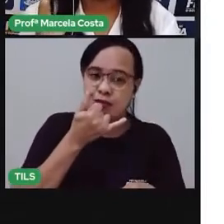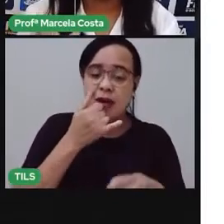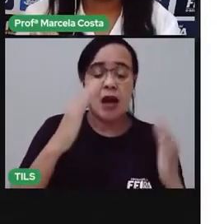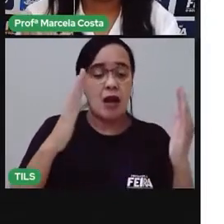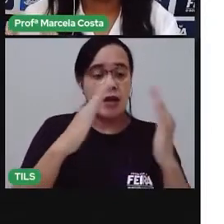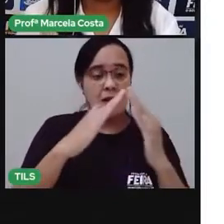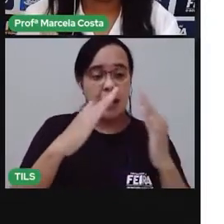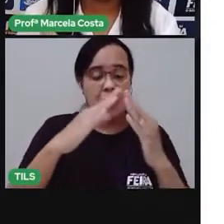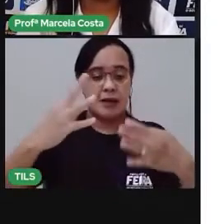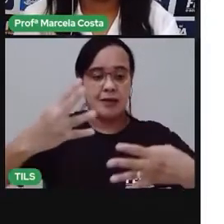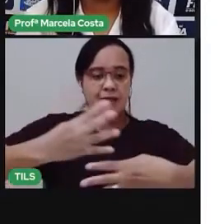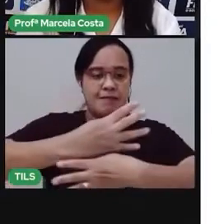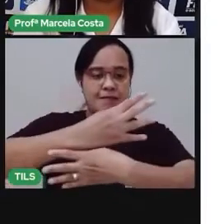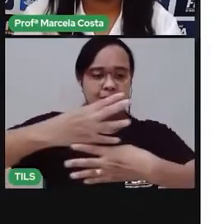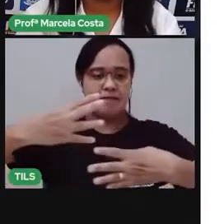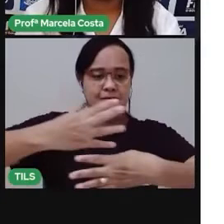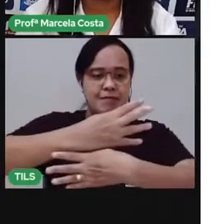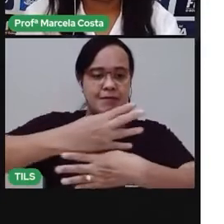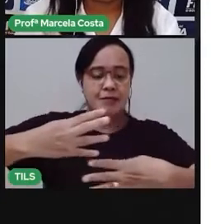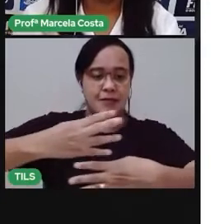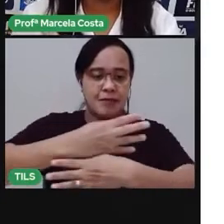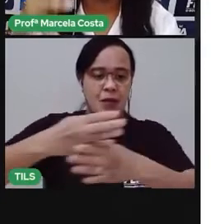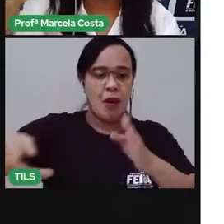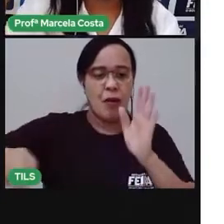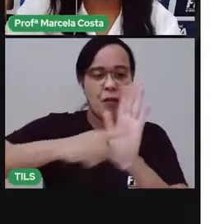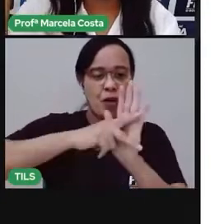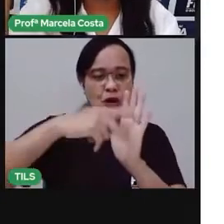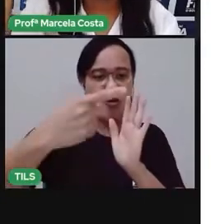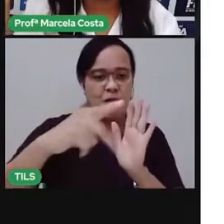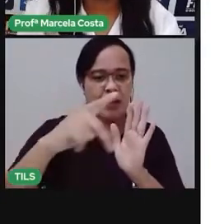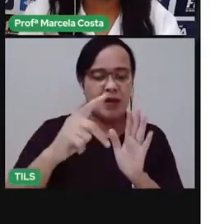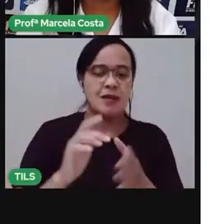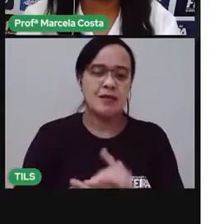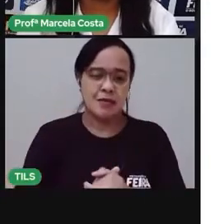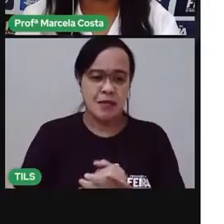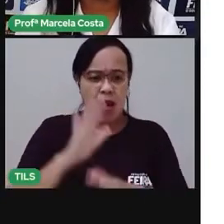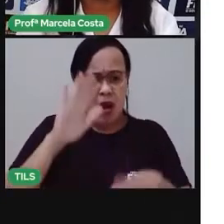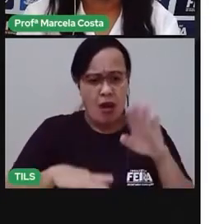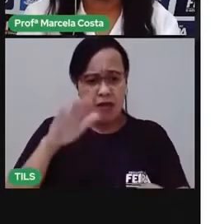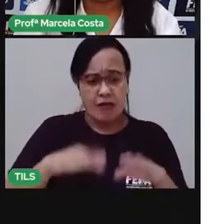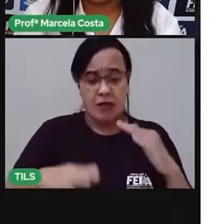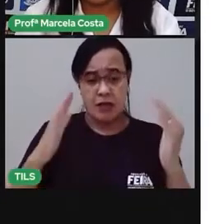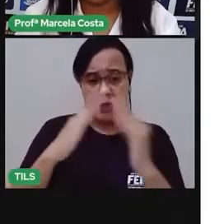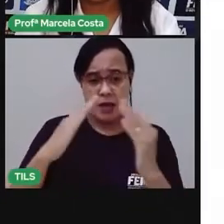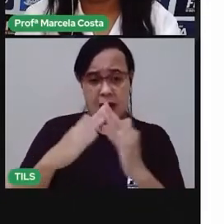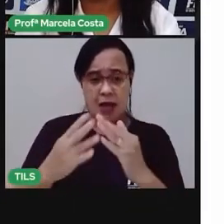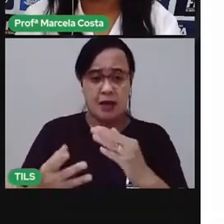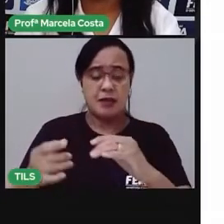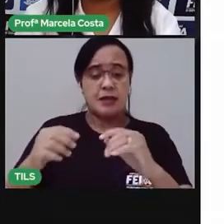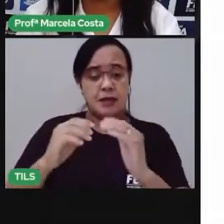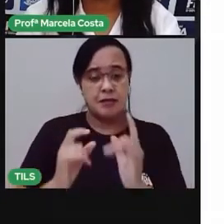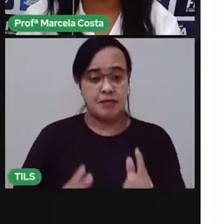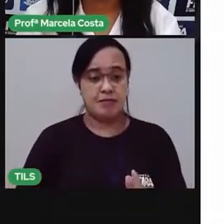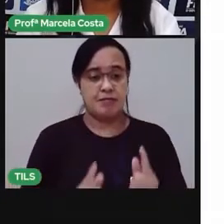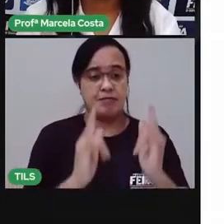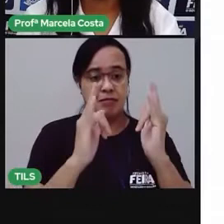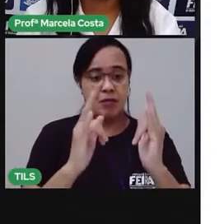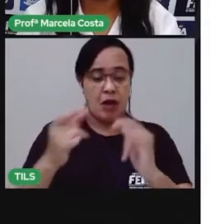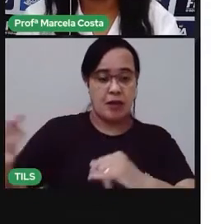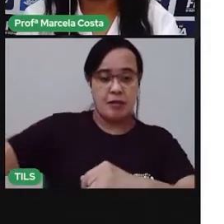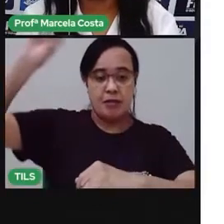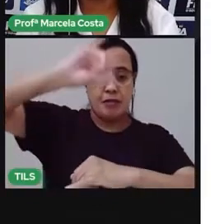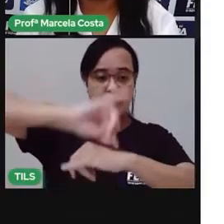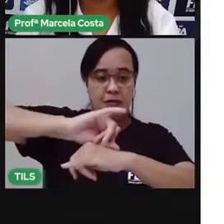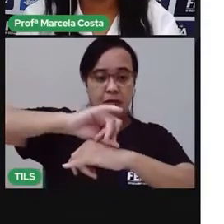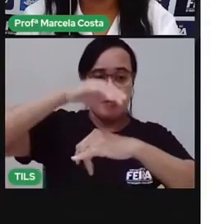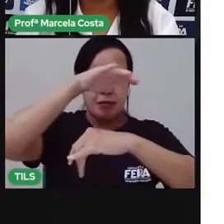no primeiro, no térreo, e uma construção no primeiro andar. A gente também vai